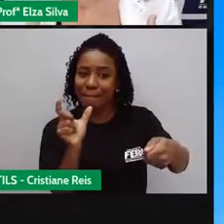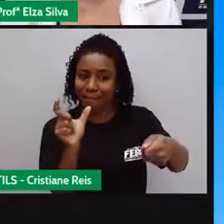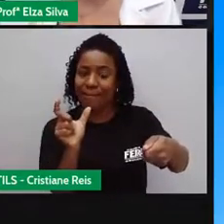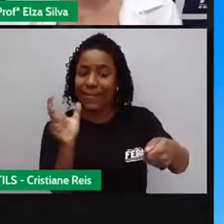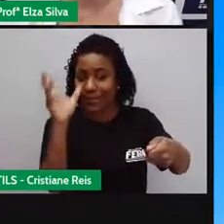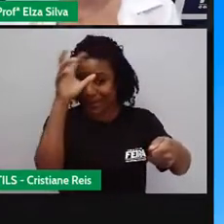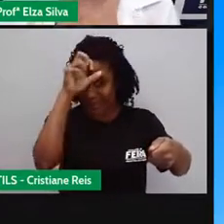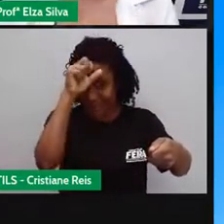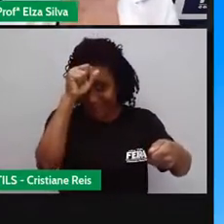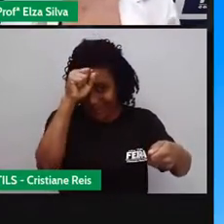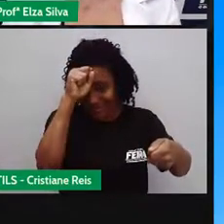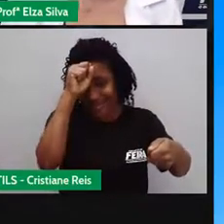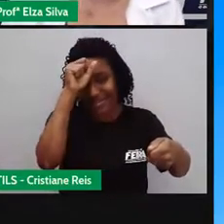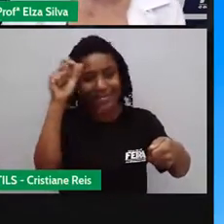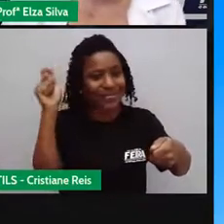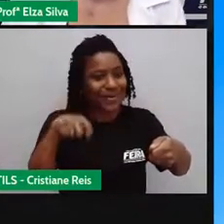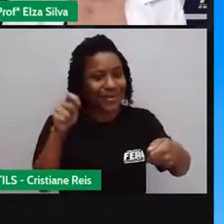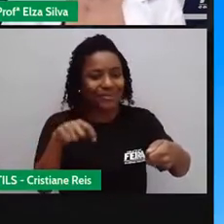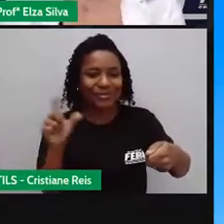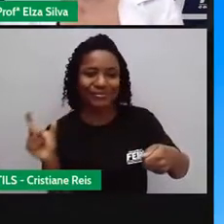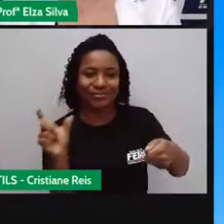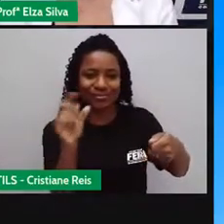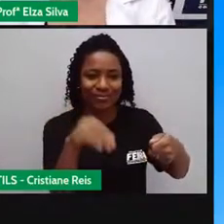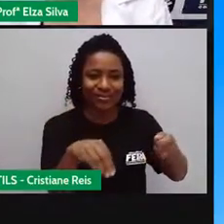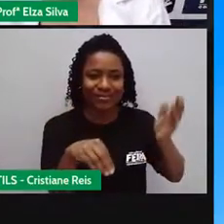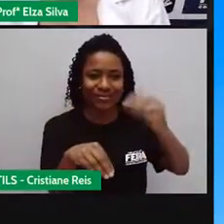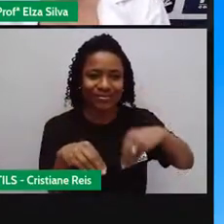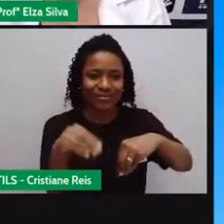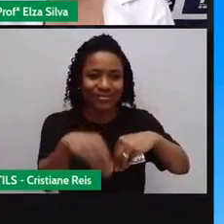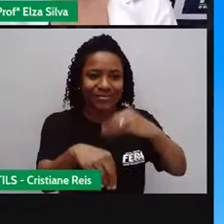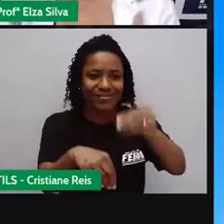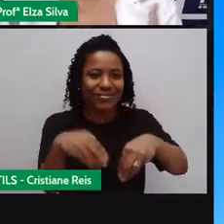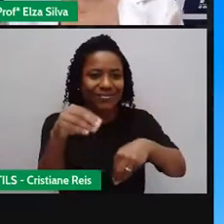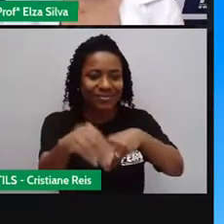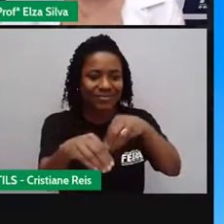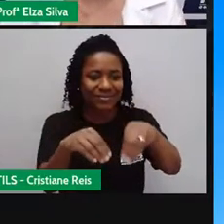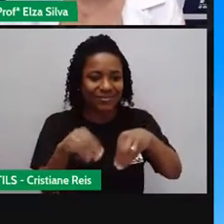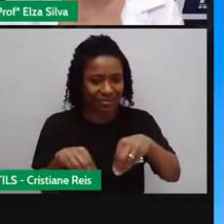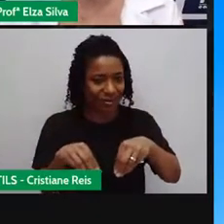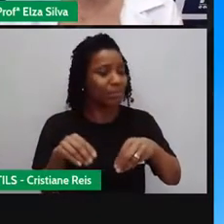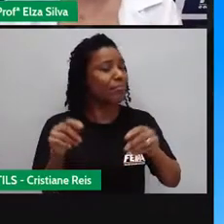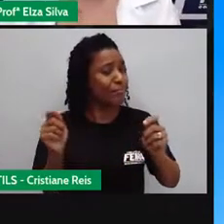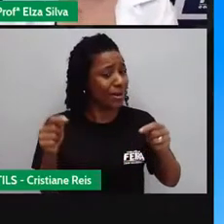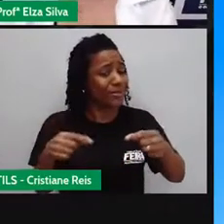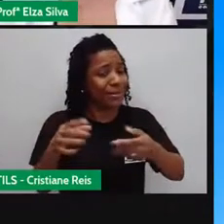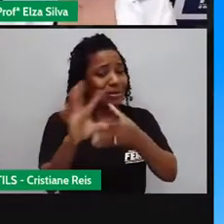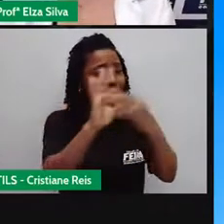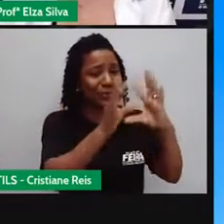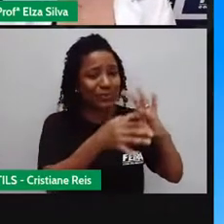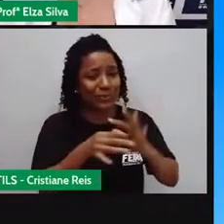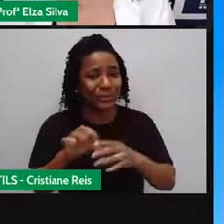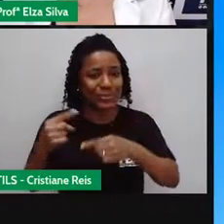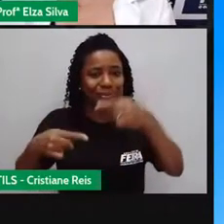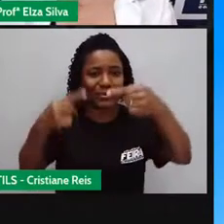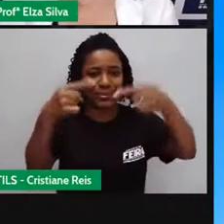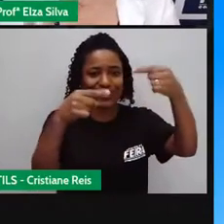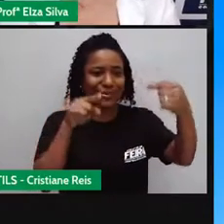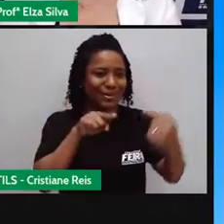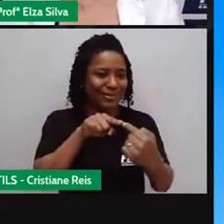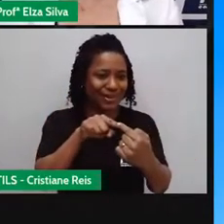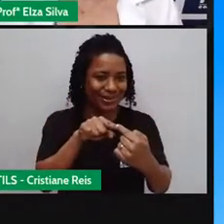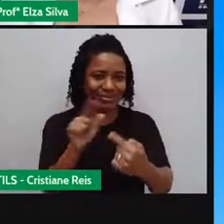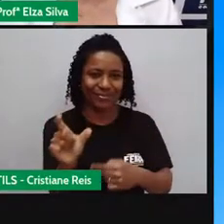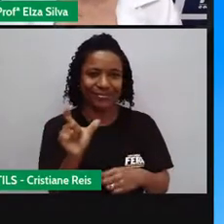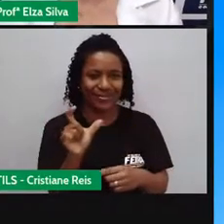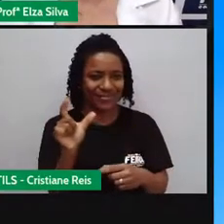aprender No decorrer das aulas Que são relacionadas Aos Olympic Games Aos Jogos Olímpicos Então